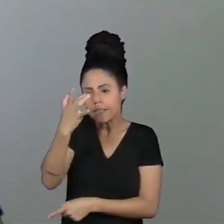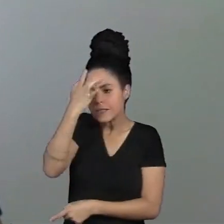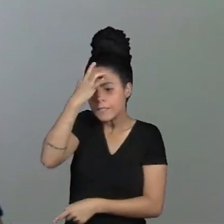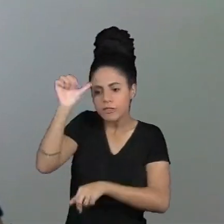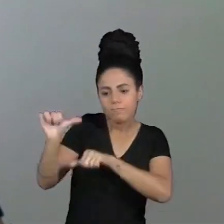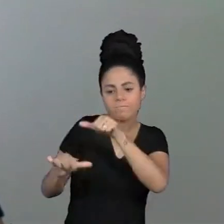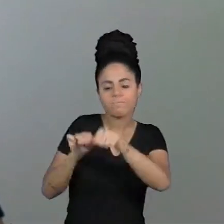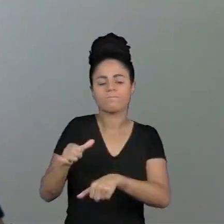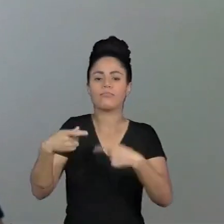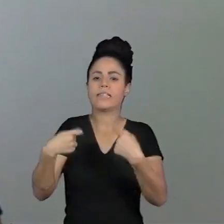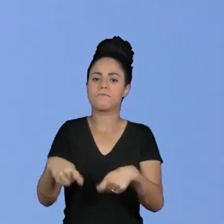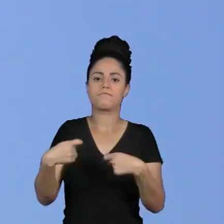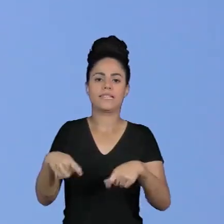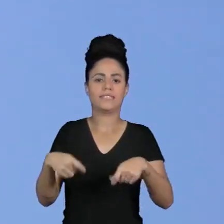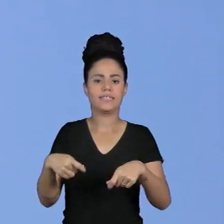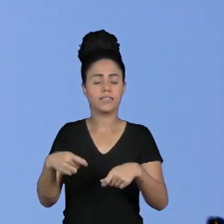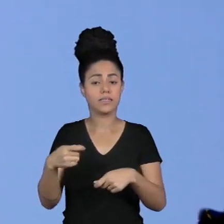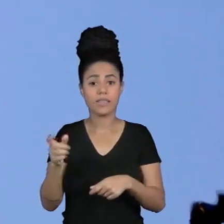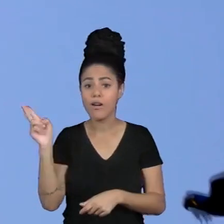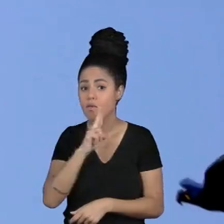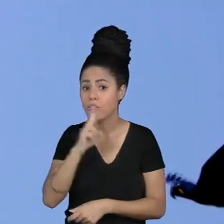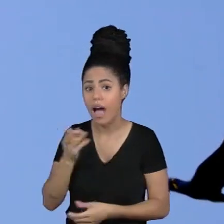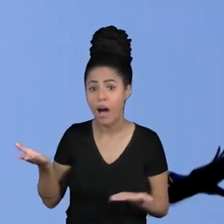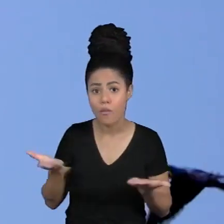urgente essa mudança hoje